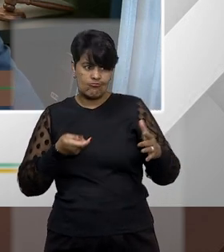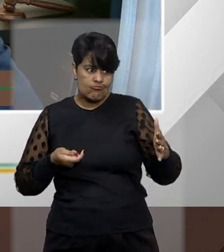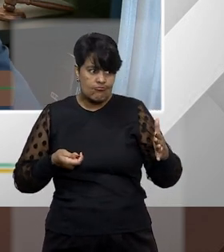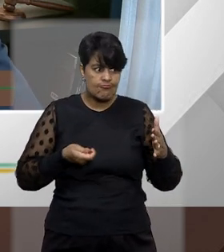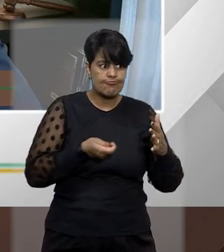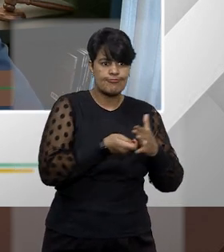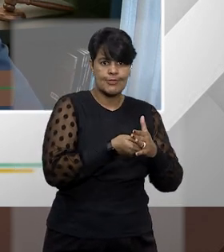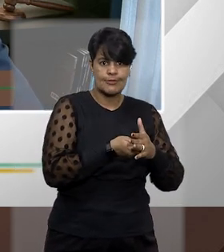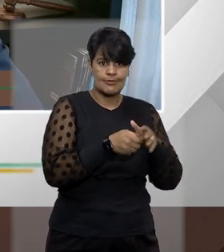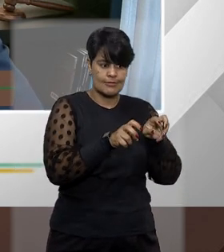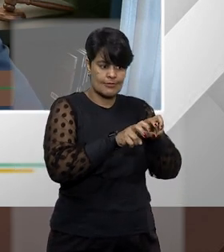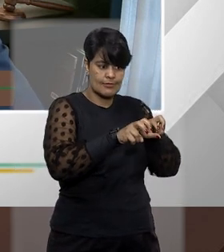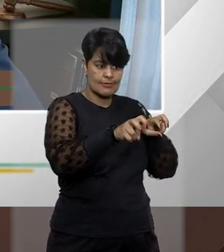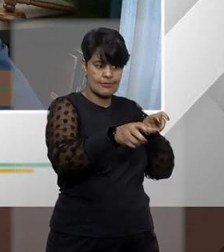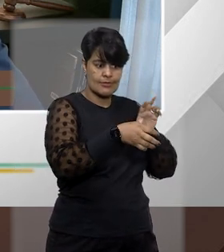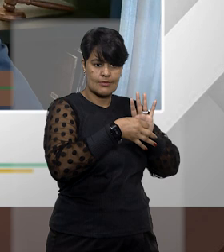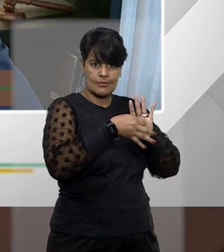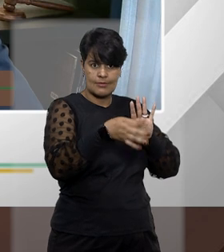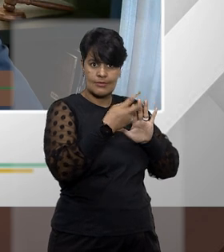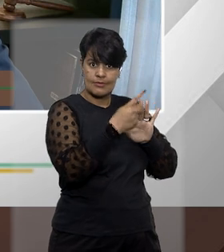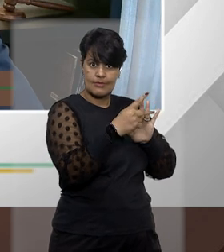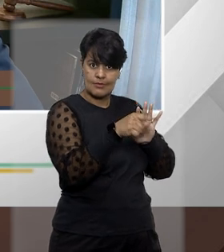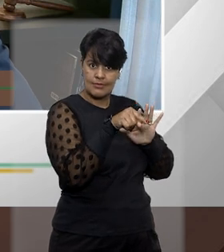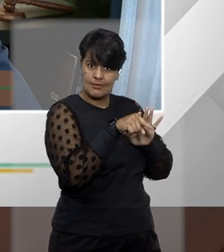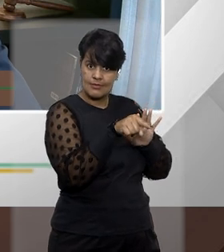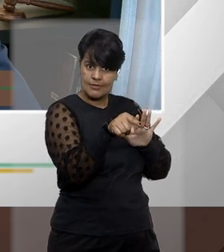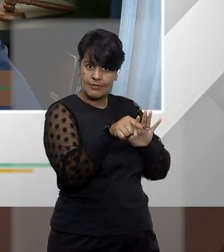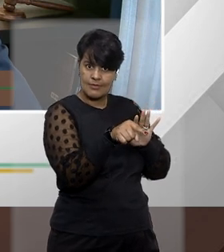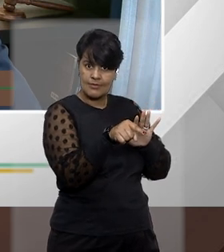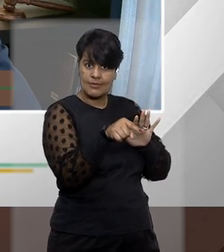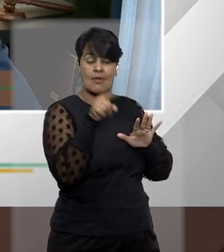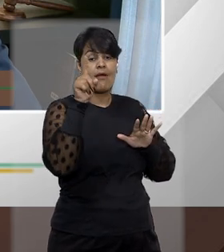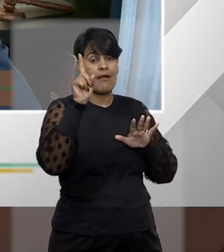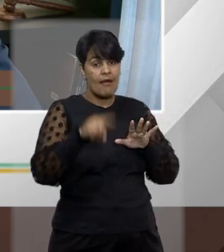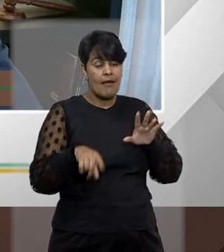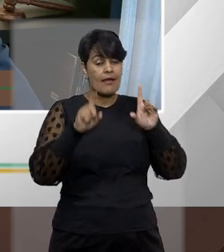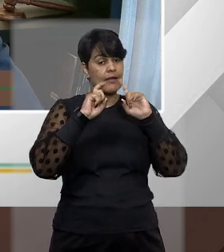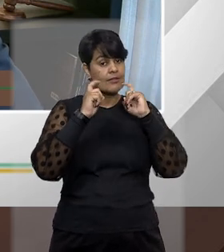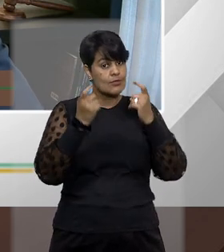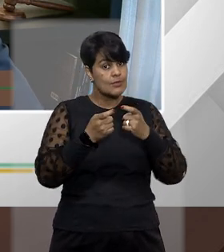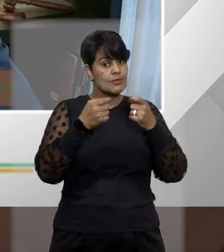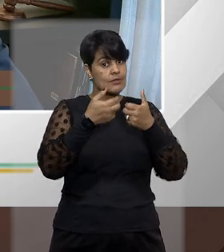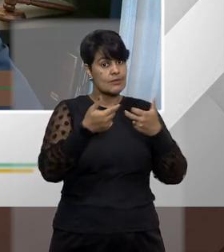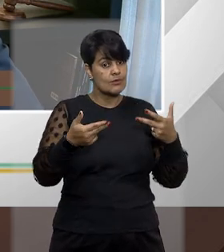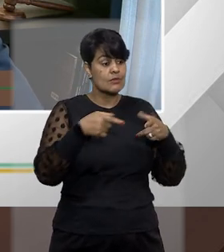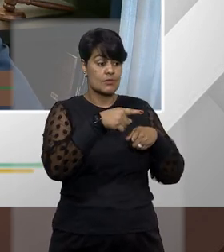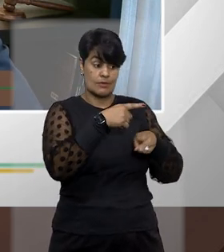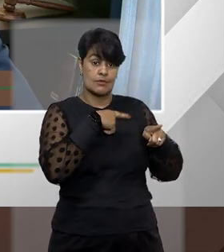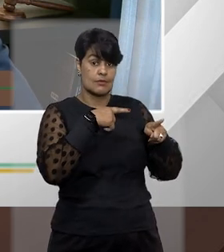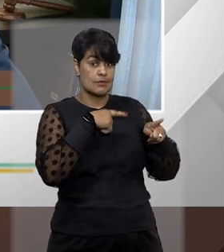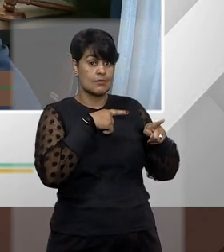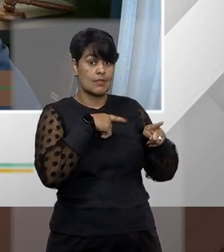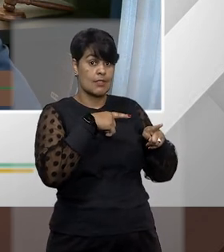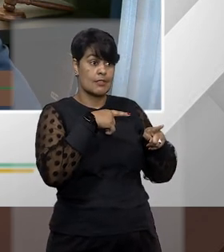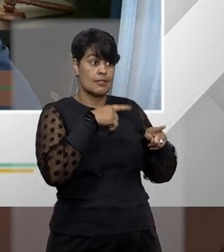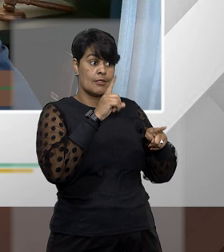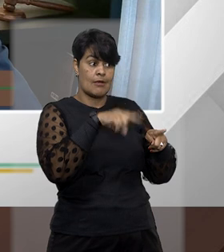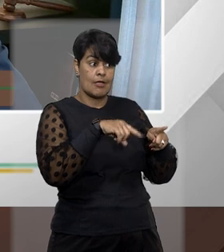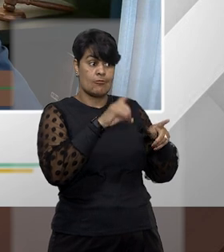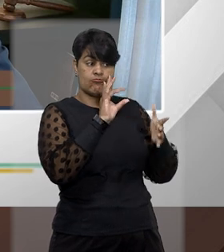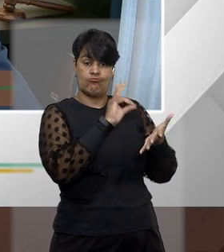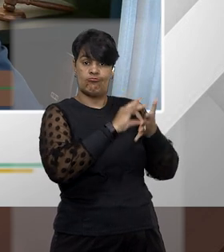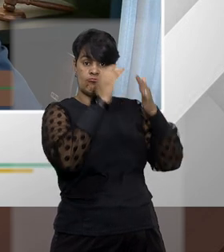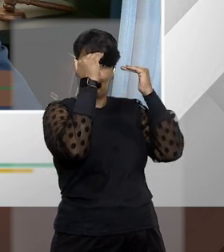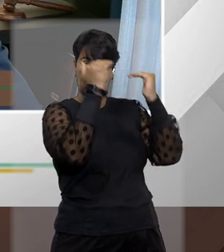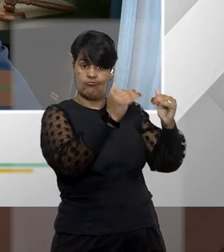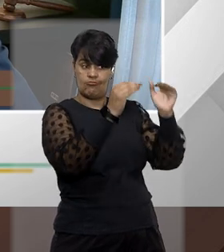concurso e aparecer da banca do concurso por ser um ato administrativo ele goza de presunção de